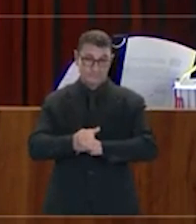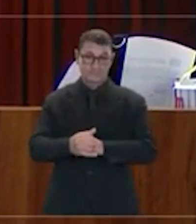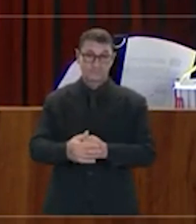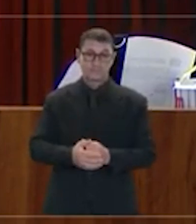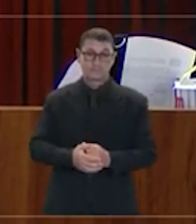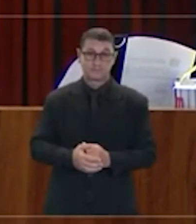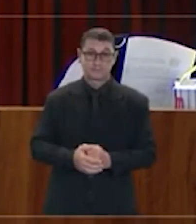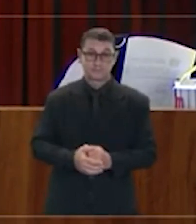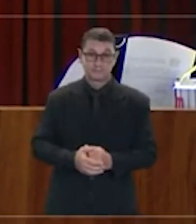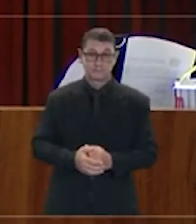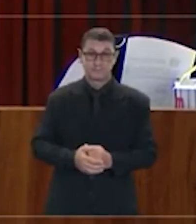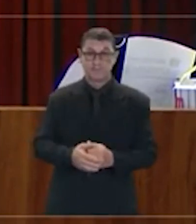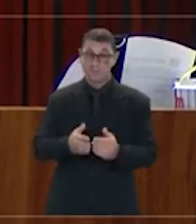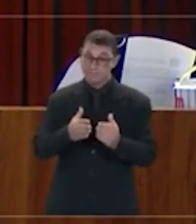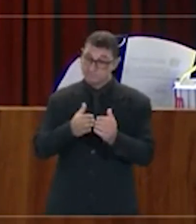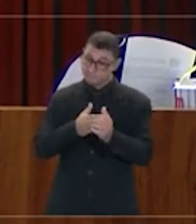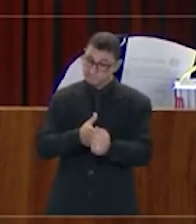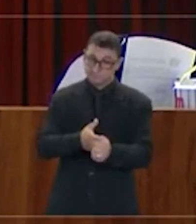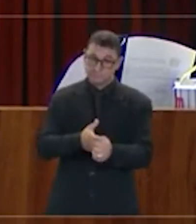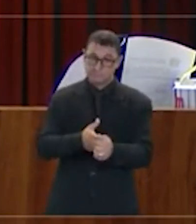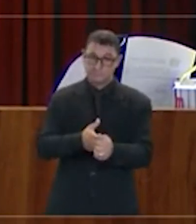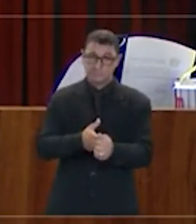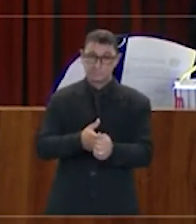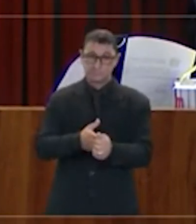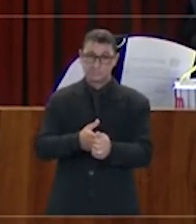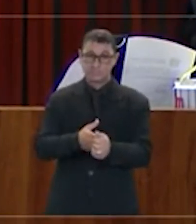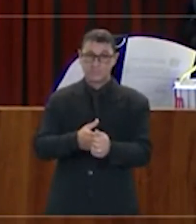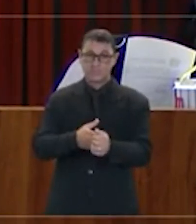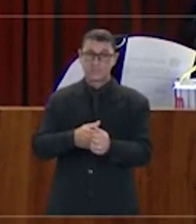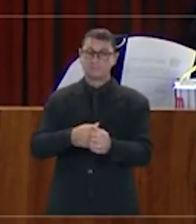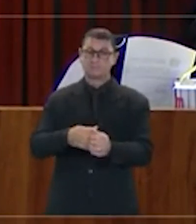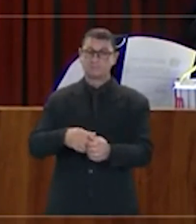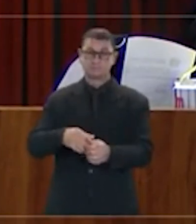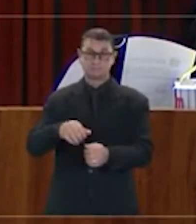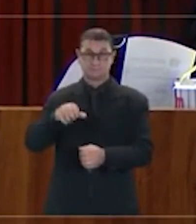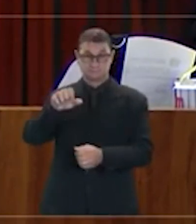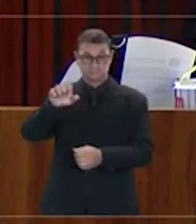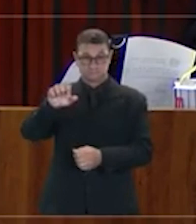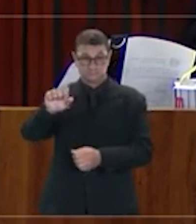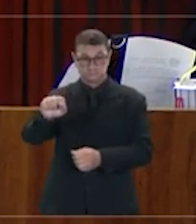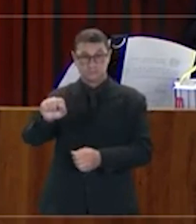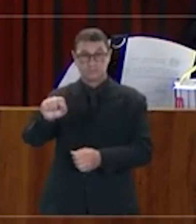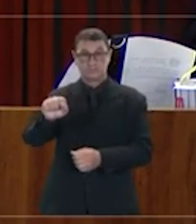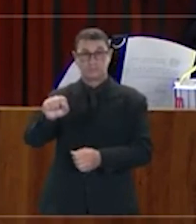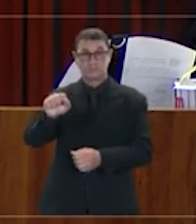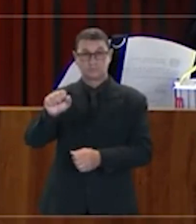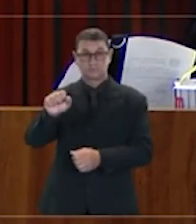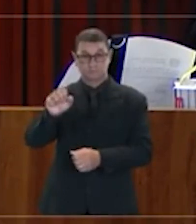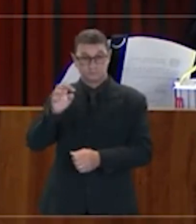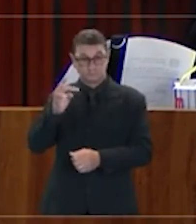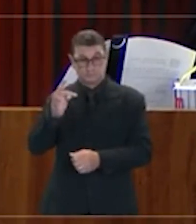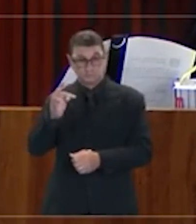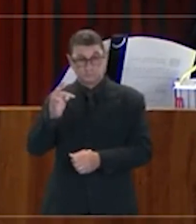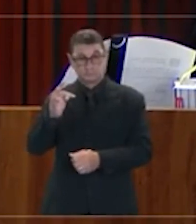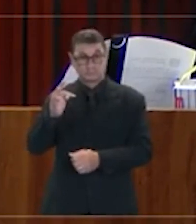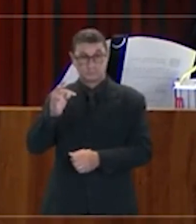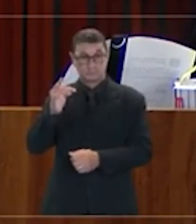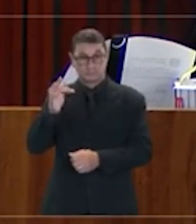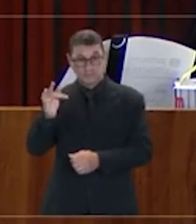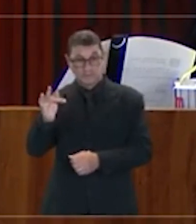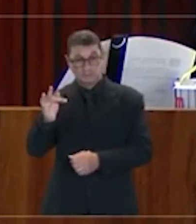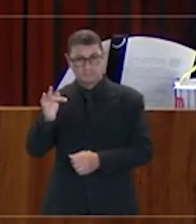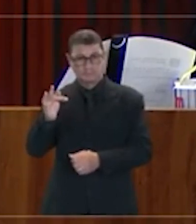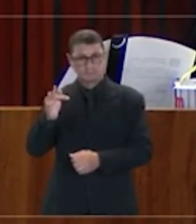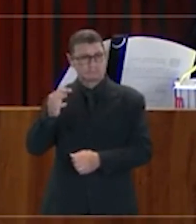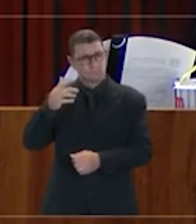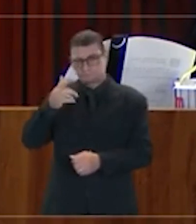acompanhando o regimento interno do Supremo Tribunal Federal, conforme decisão já do Supremo Tribunal Federal, não há sustentação oral